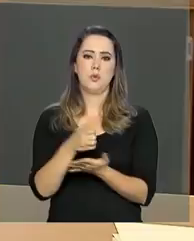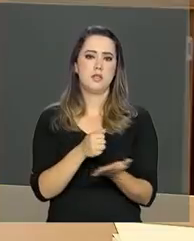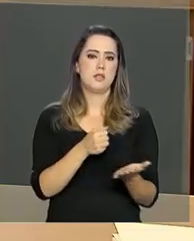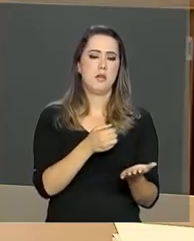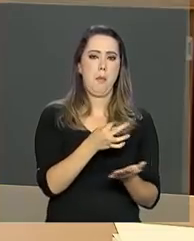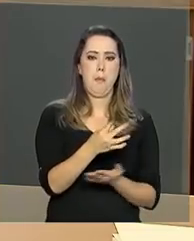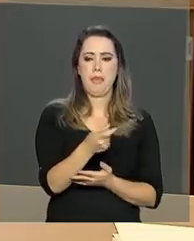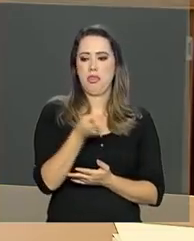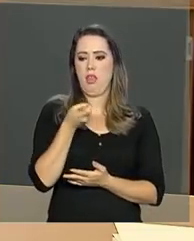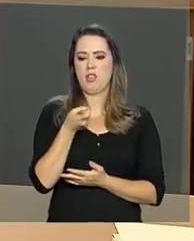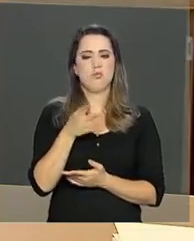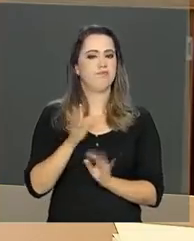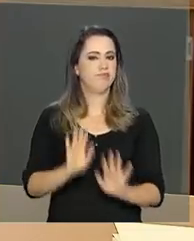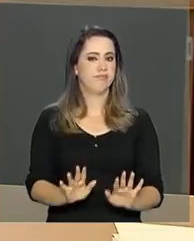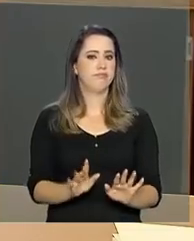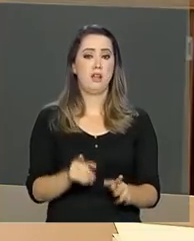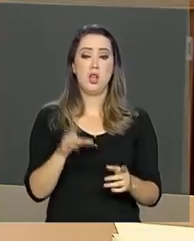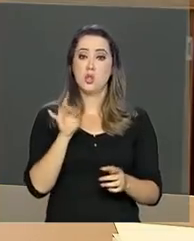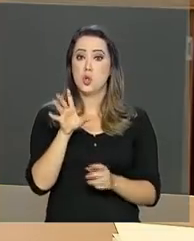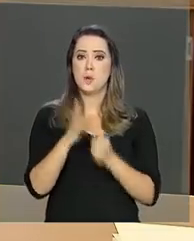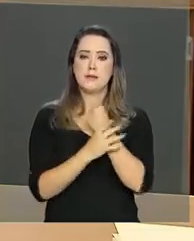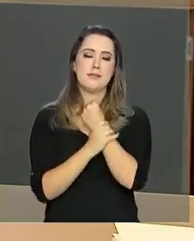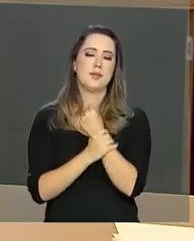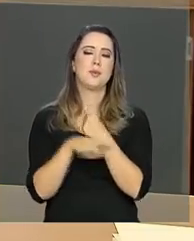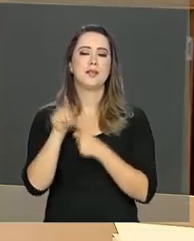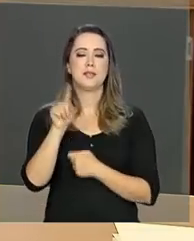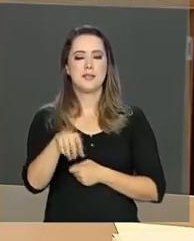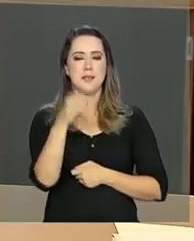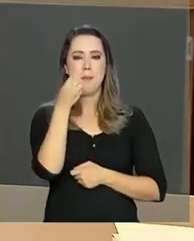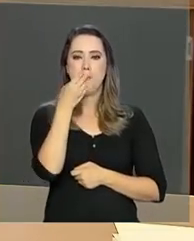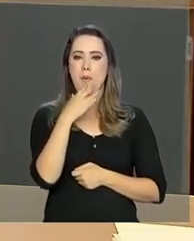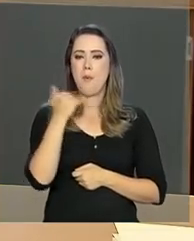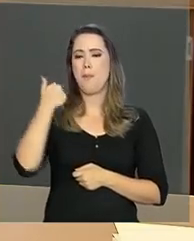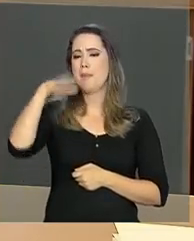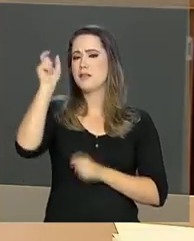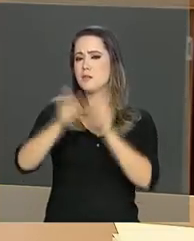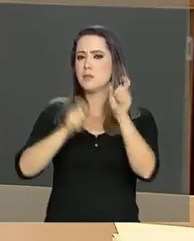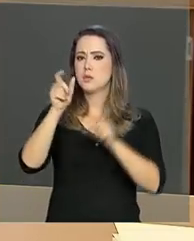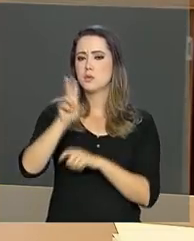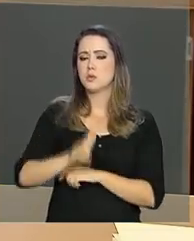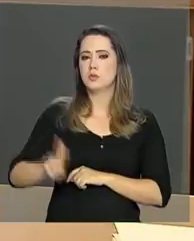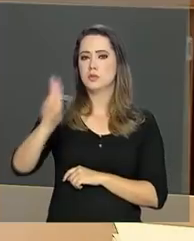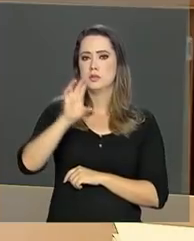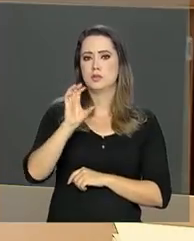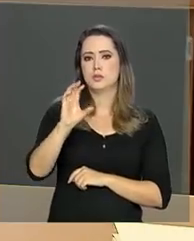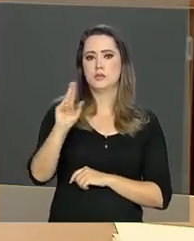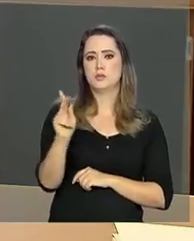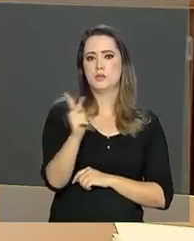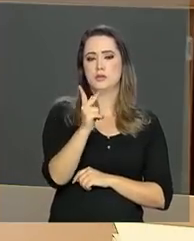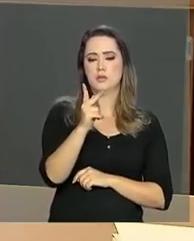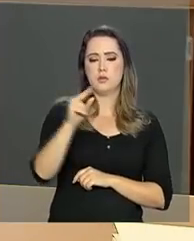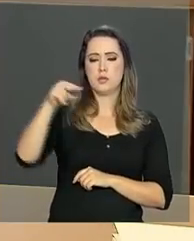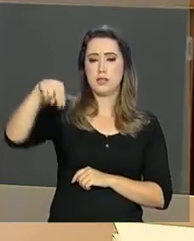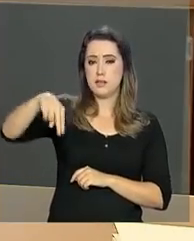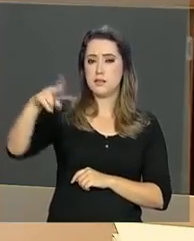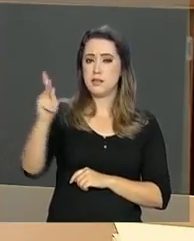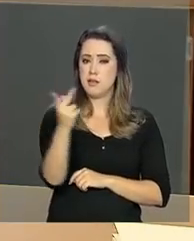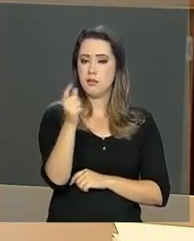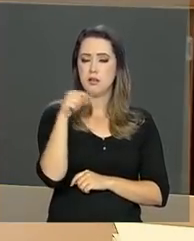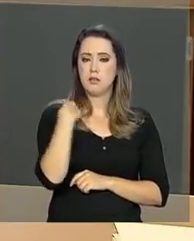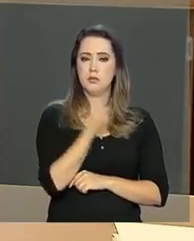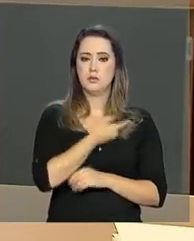taxas por isso. E além da segurança que dá para a sociedade, que a partir do momento que mais pessoas estiverem com esse SNH, nós estaremos